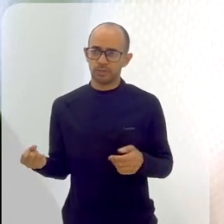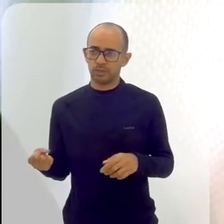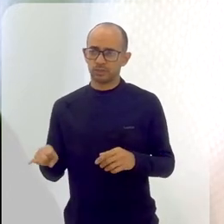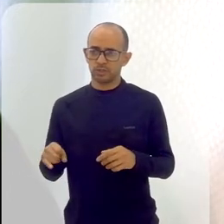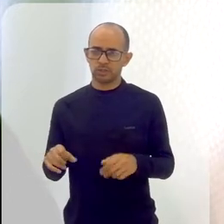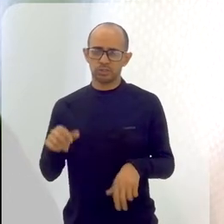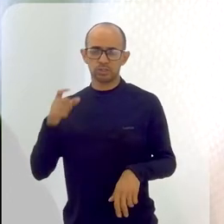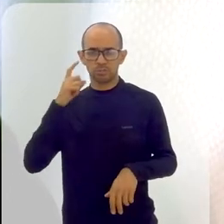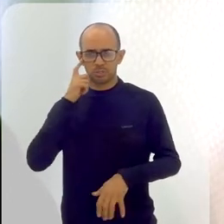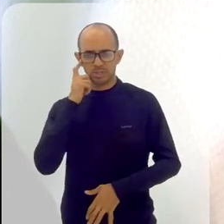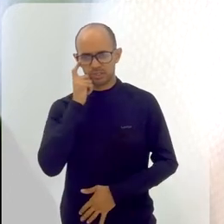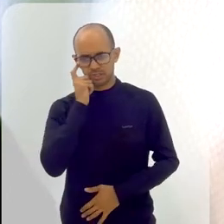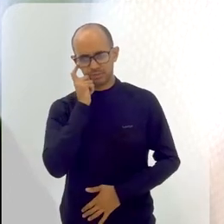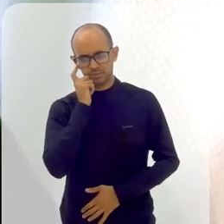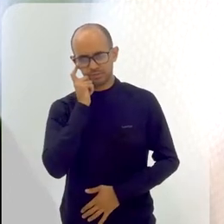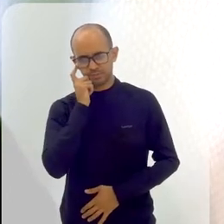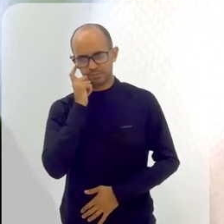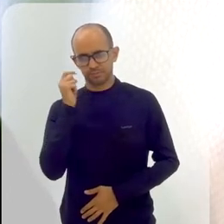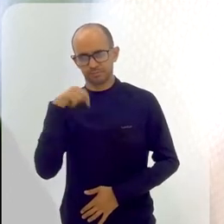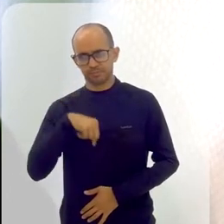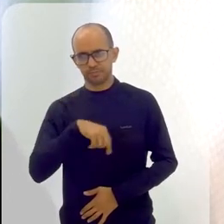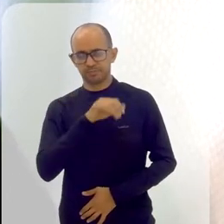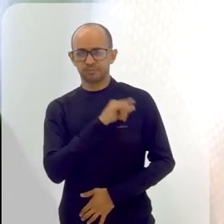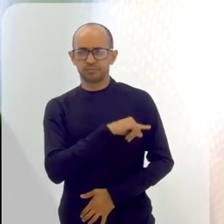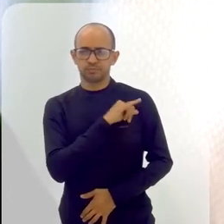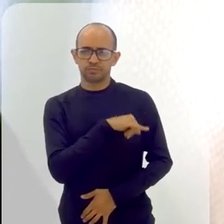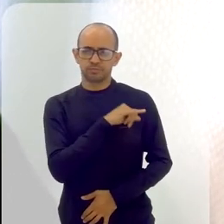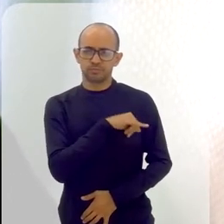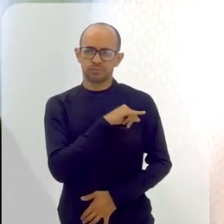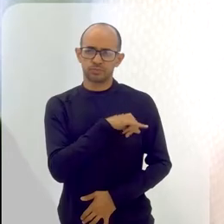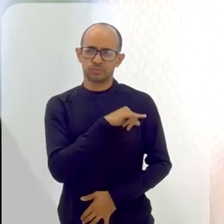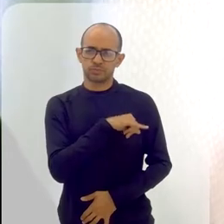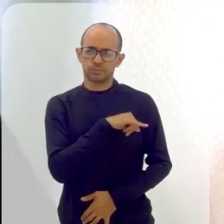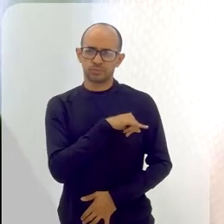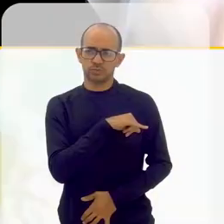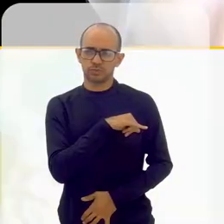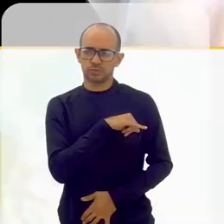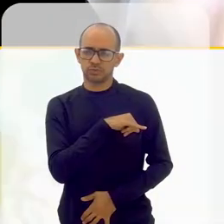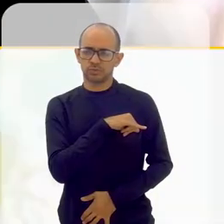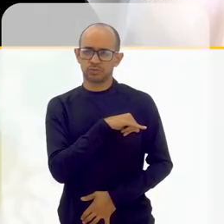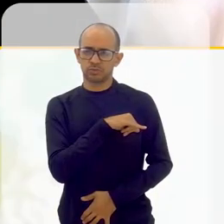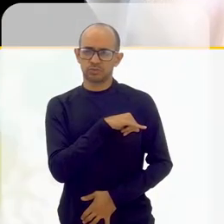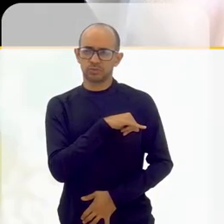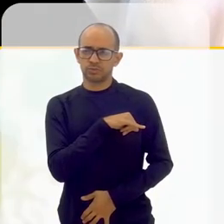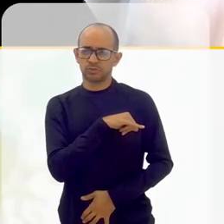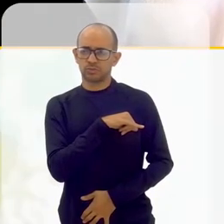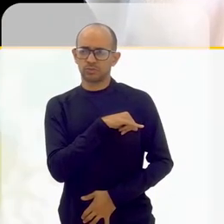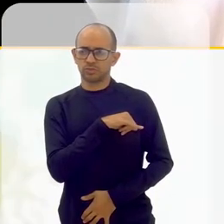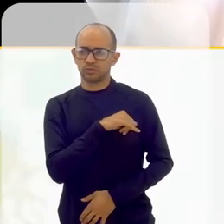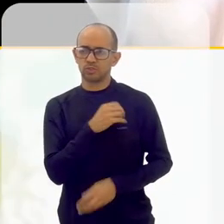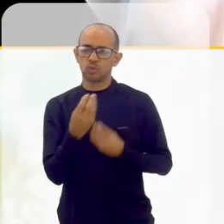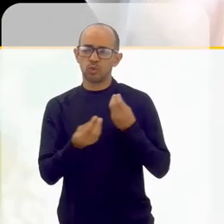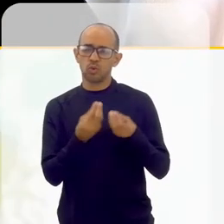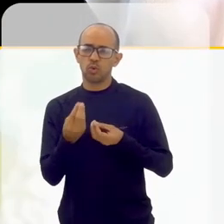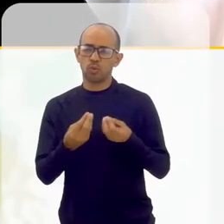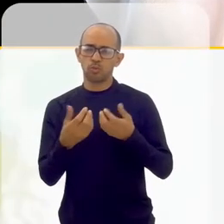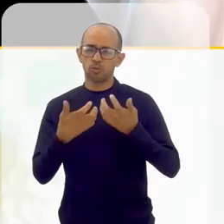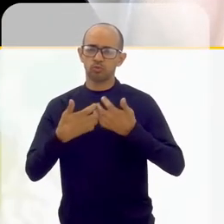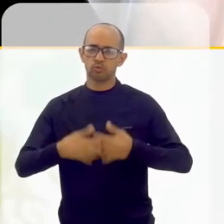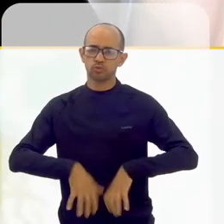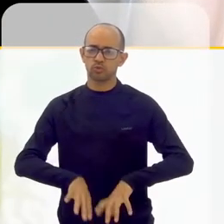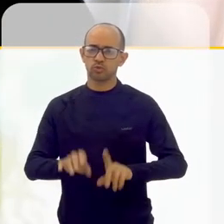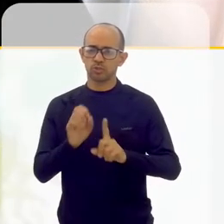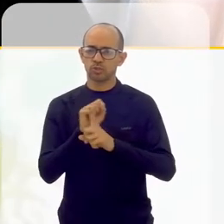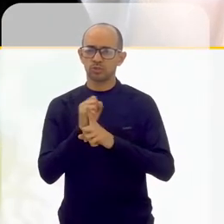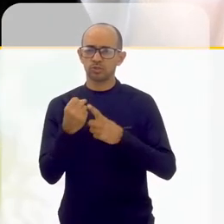Porque se a gente for para pensar, por exemplo, estamos no Rio de Janeiro, eu estou no Rio de Janeiro, né? Na construção de como é que funciona a sociedade, a